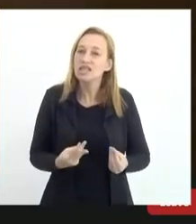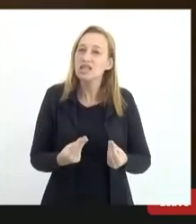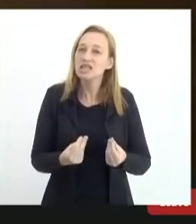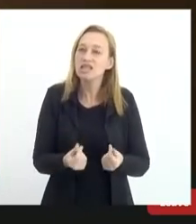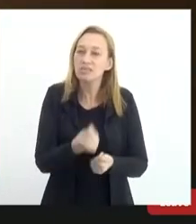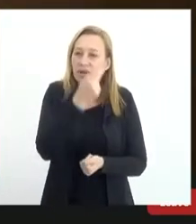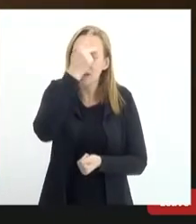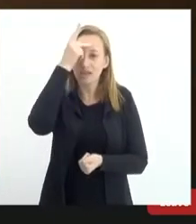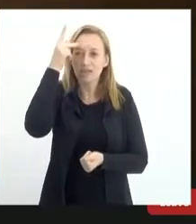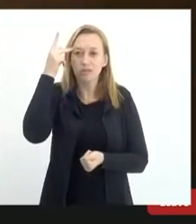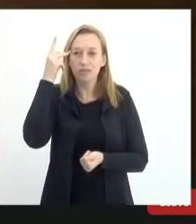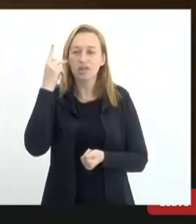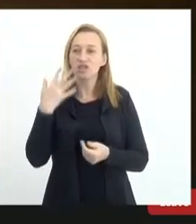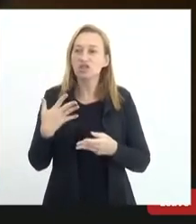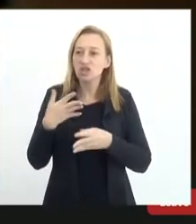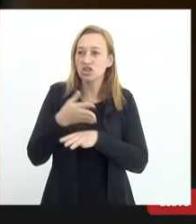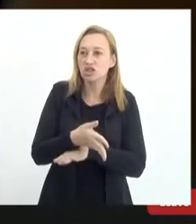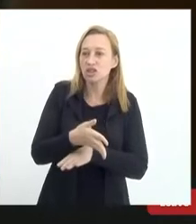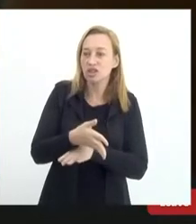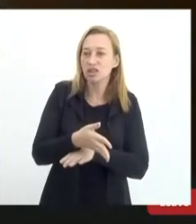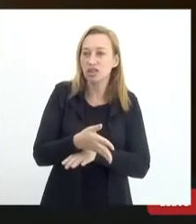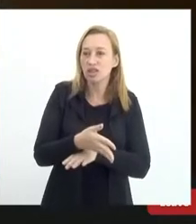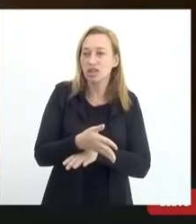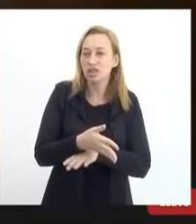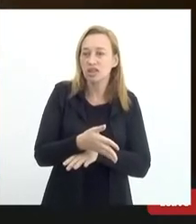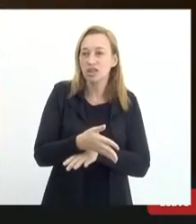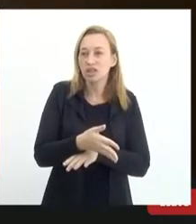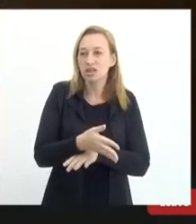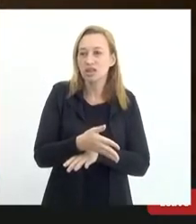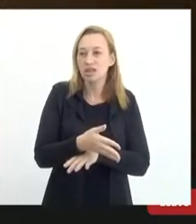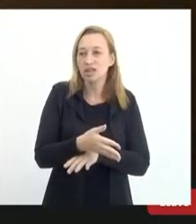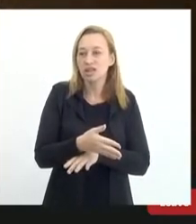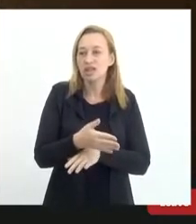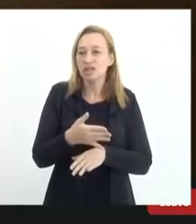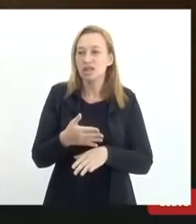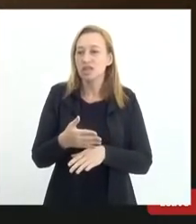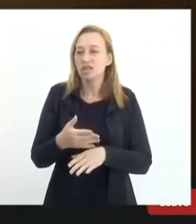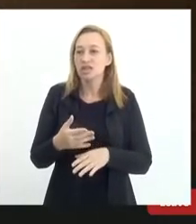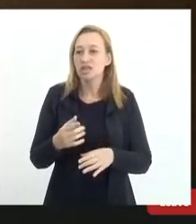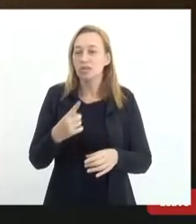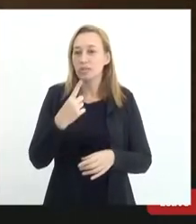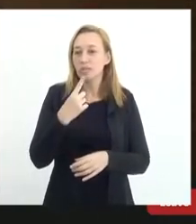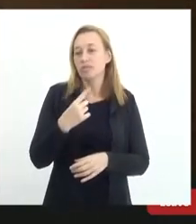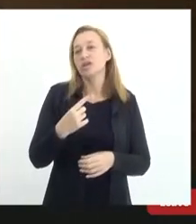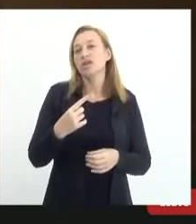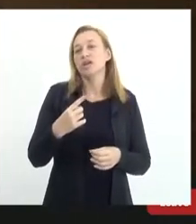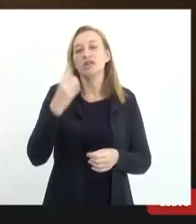a gente chega e cria através do deputado a lei estadual.